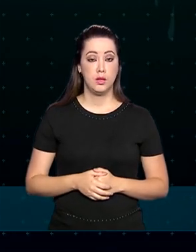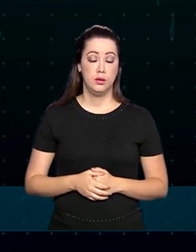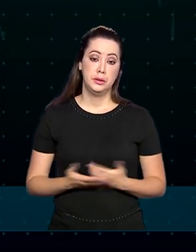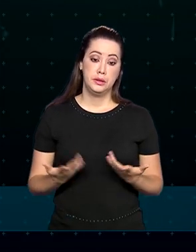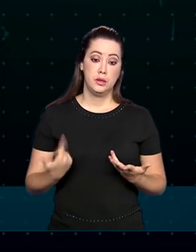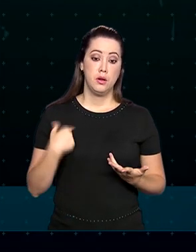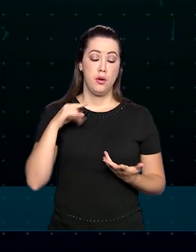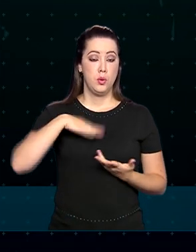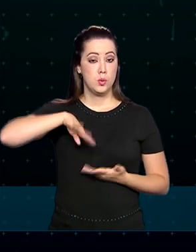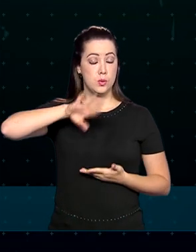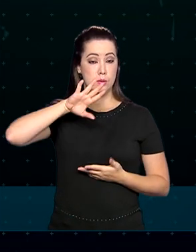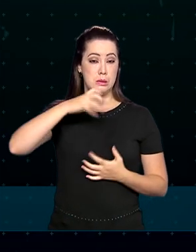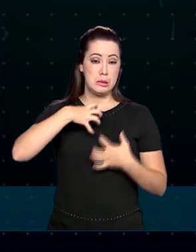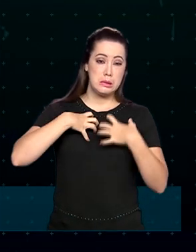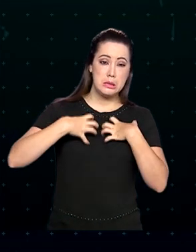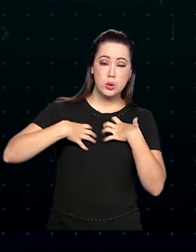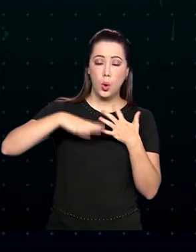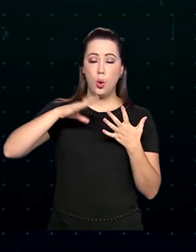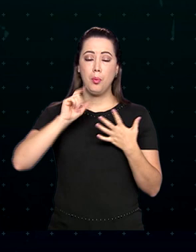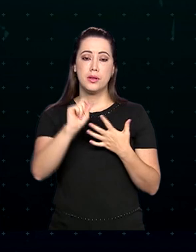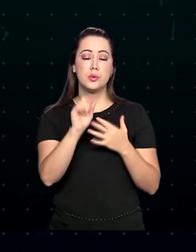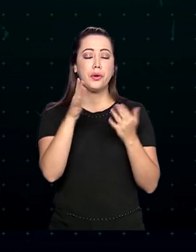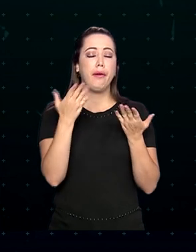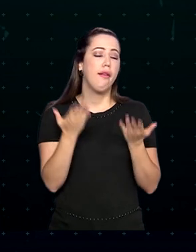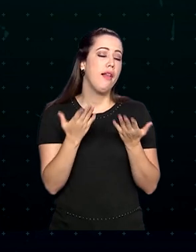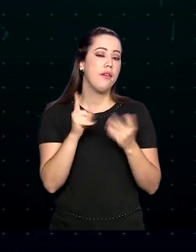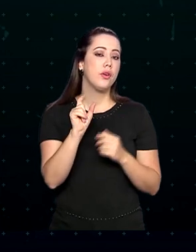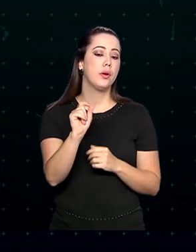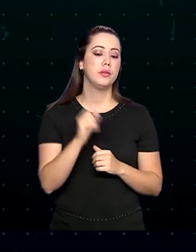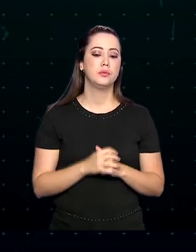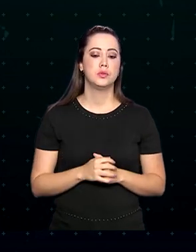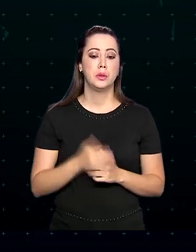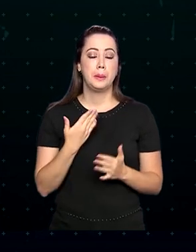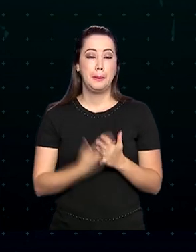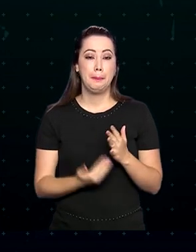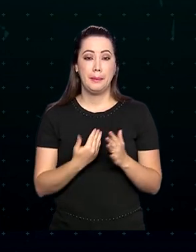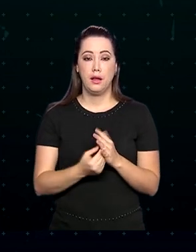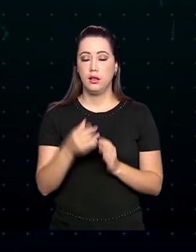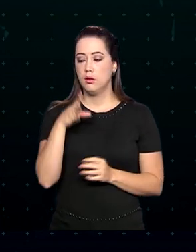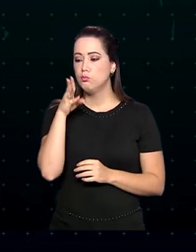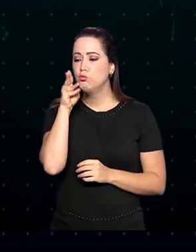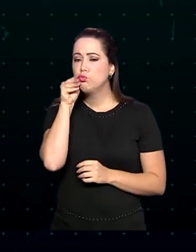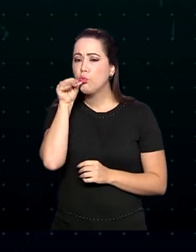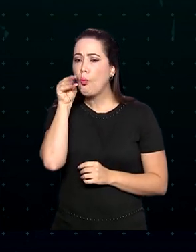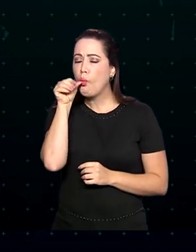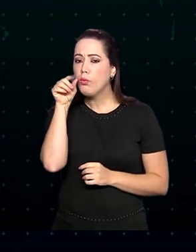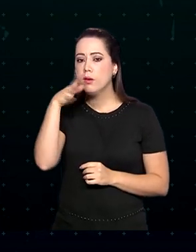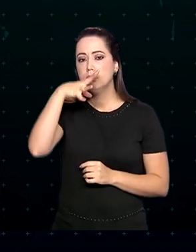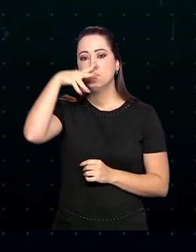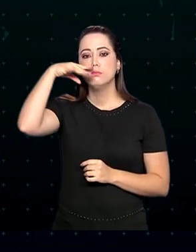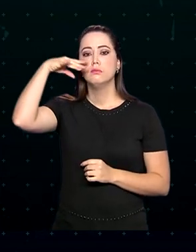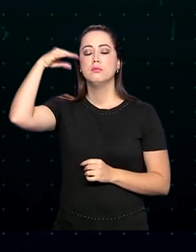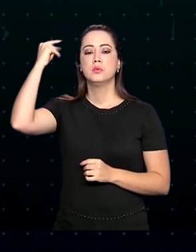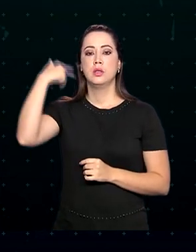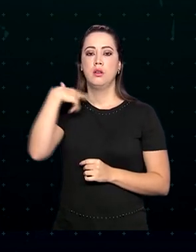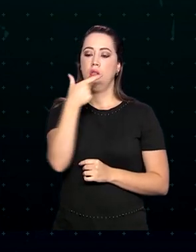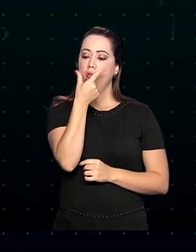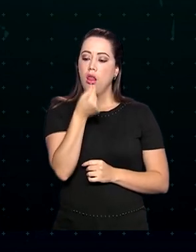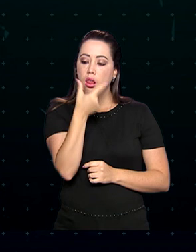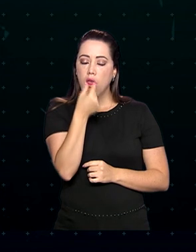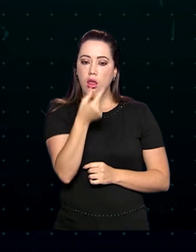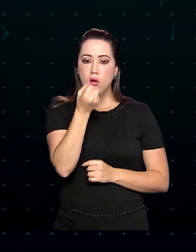sinais e sintomas considerados leves são a perda do olfato ou do paladar, coriza,